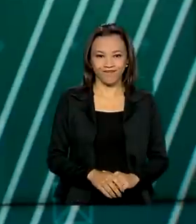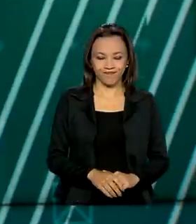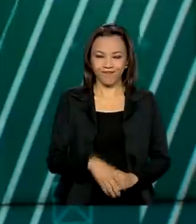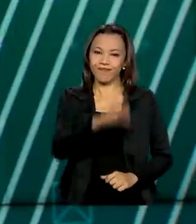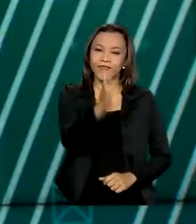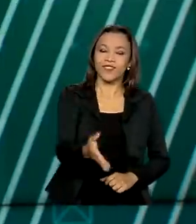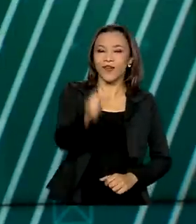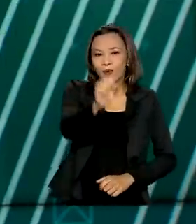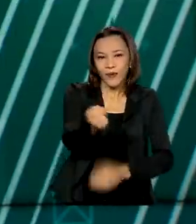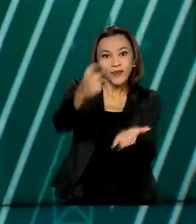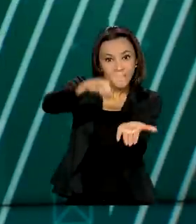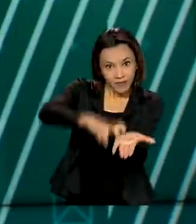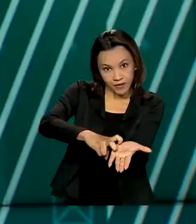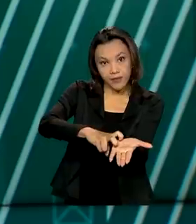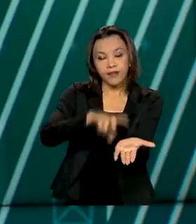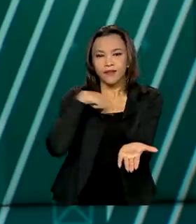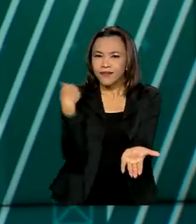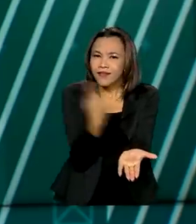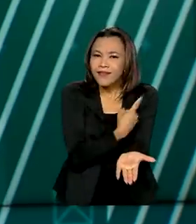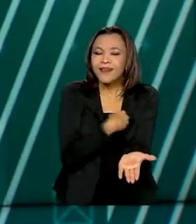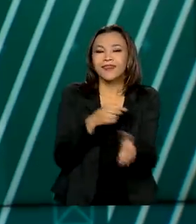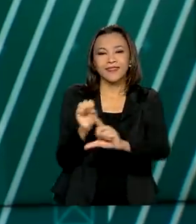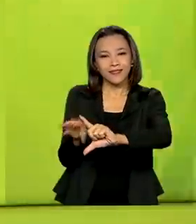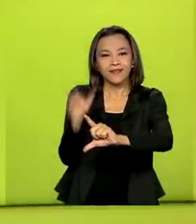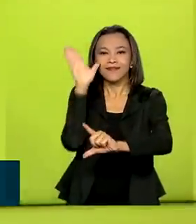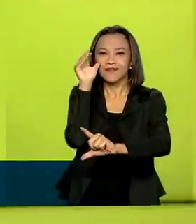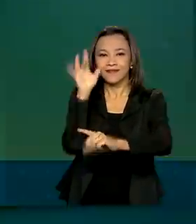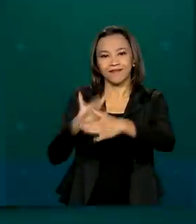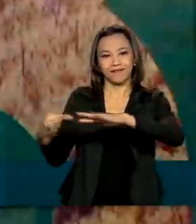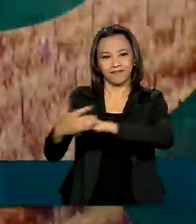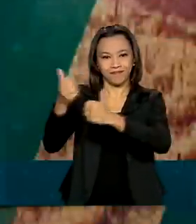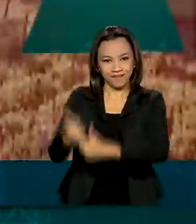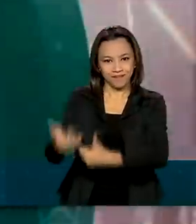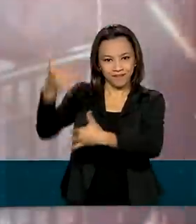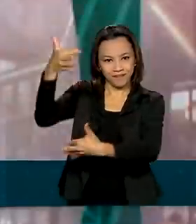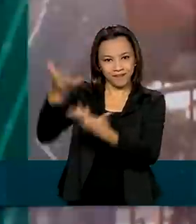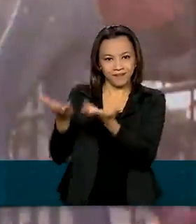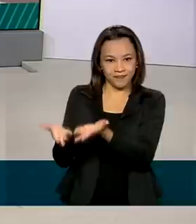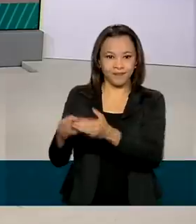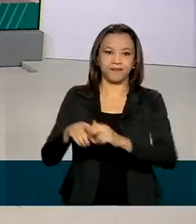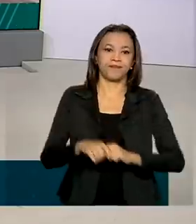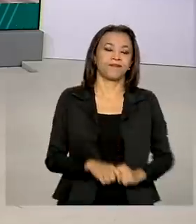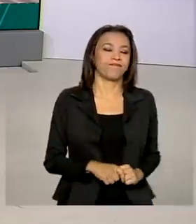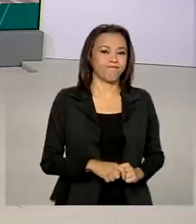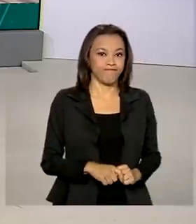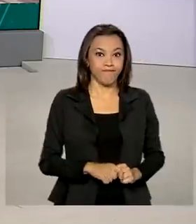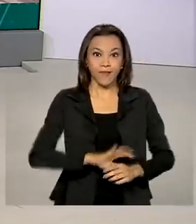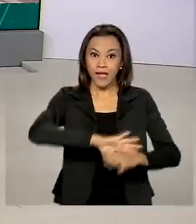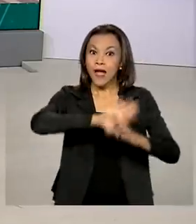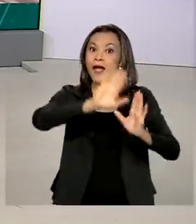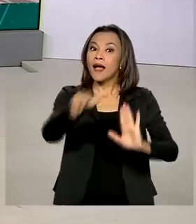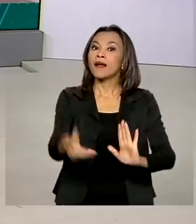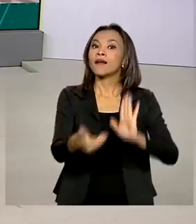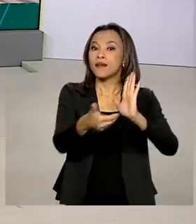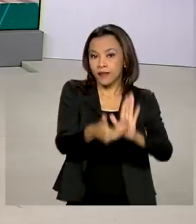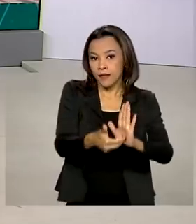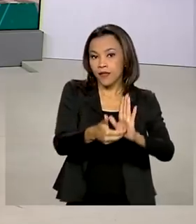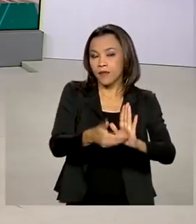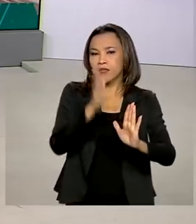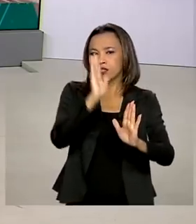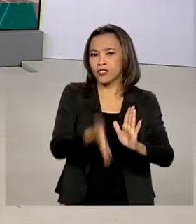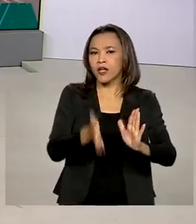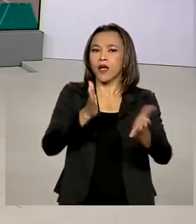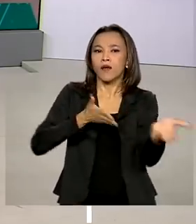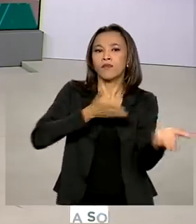São 8 horas da manhã, nós estamos ao vivo também pelas redes sociais. A Câmara dos Deputados aprovou a